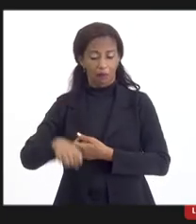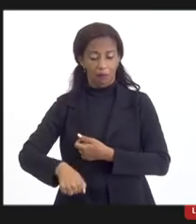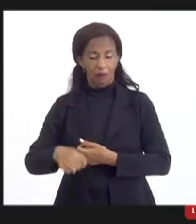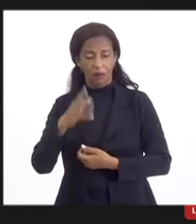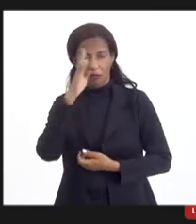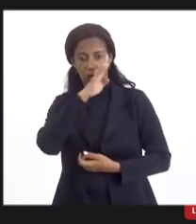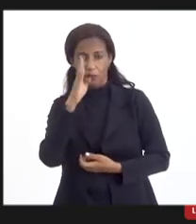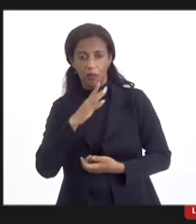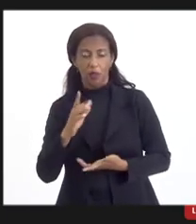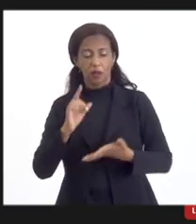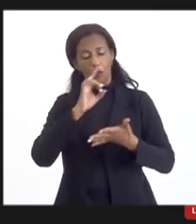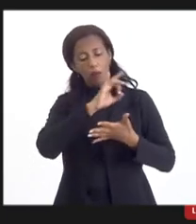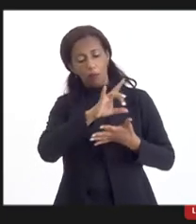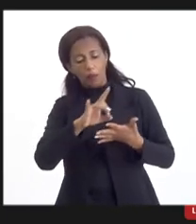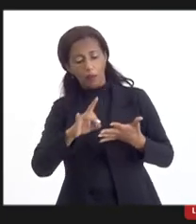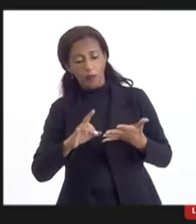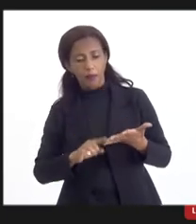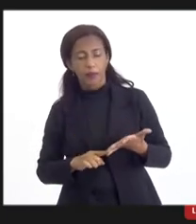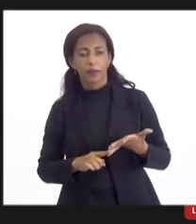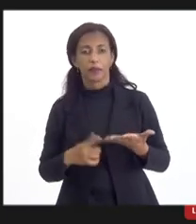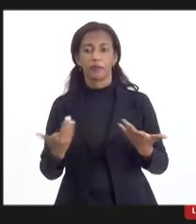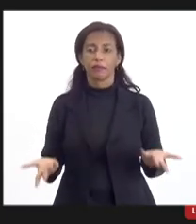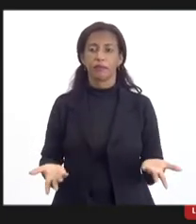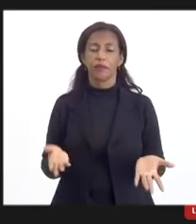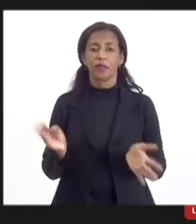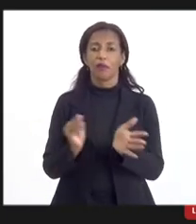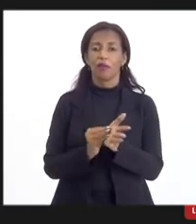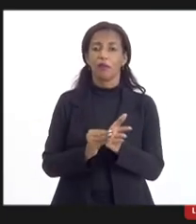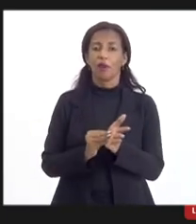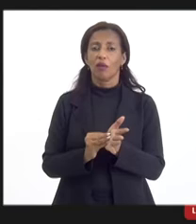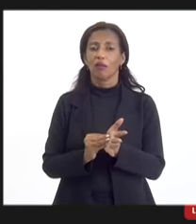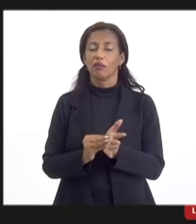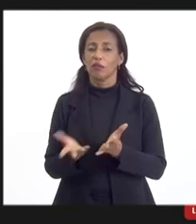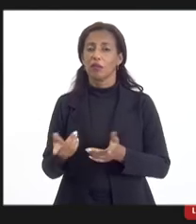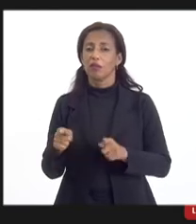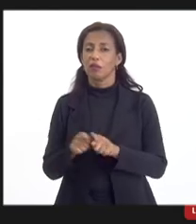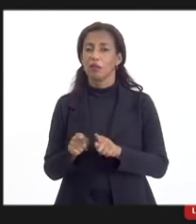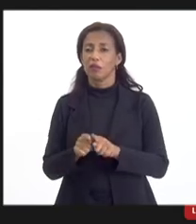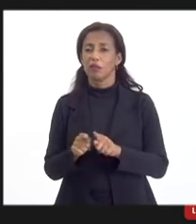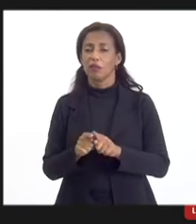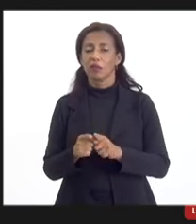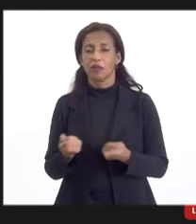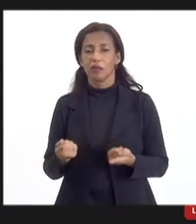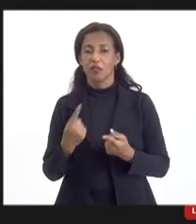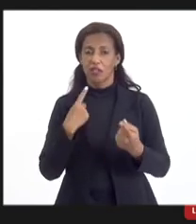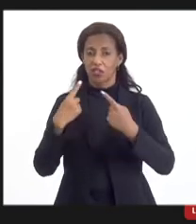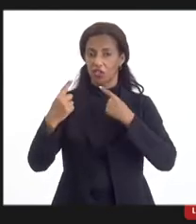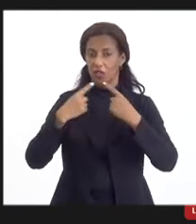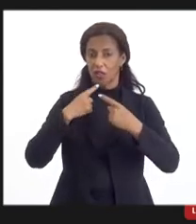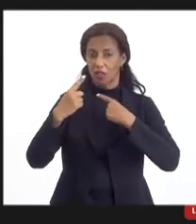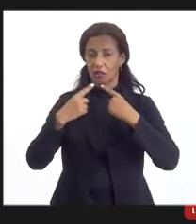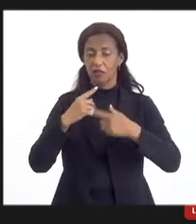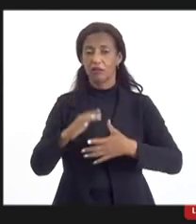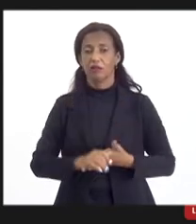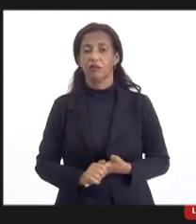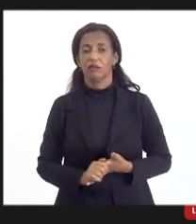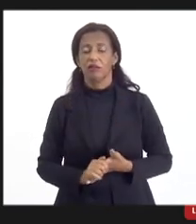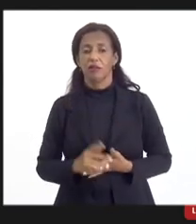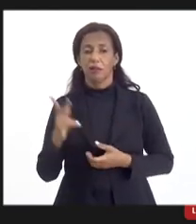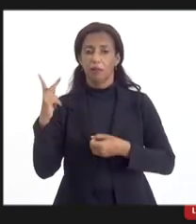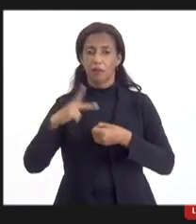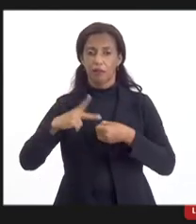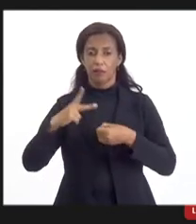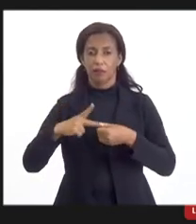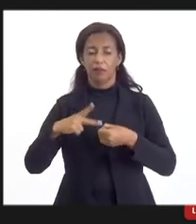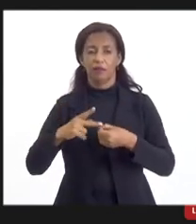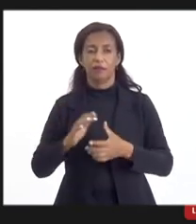por isso, isso e isso, então a gente falta talvez um pouco também desse diálogo da Petrobras, que